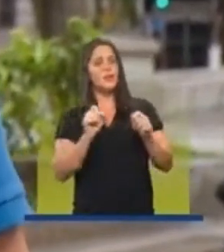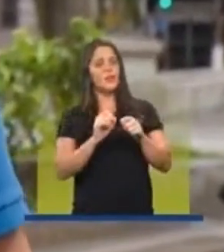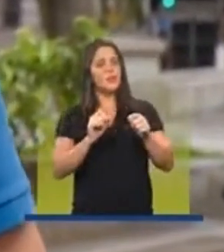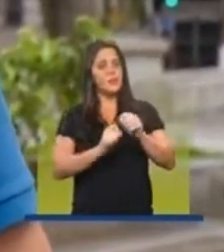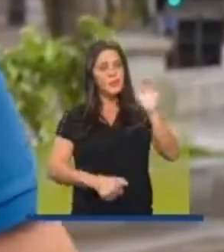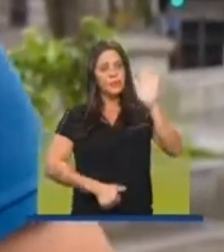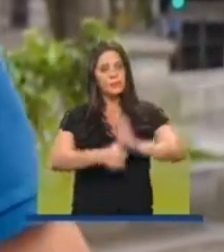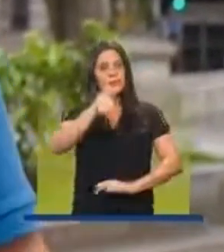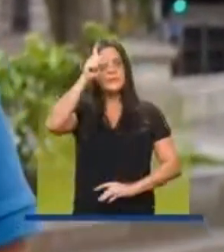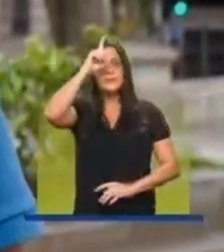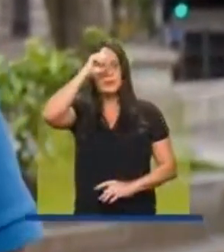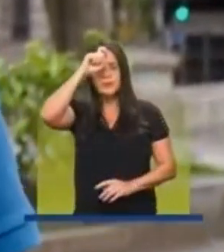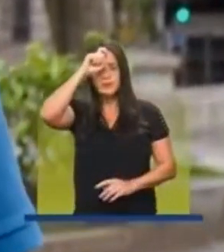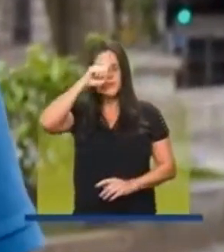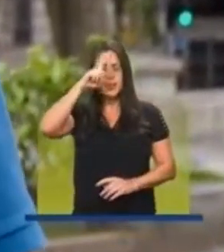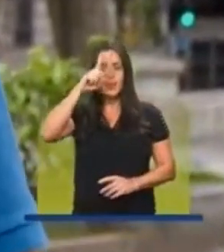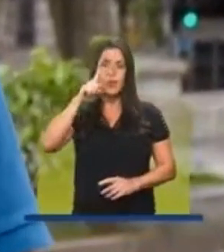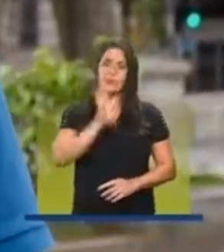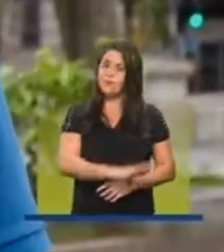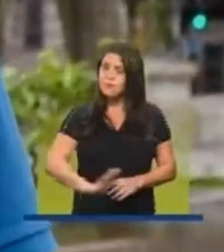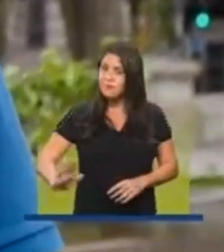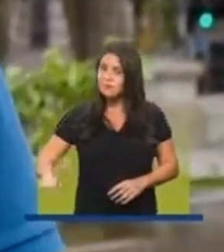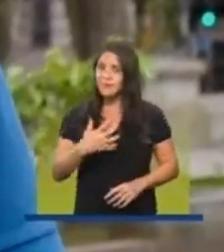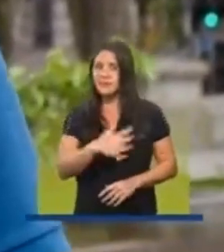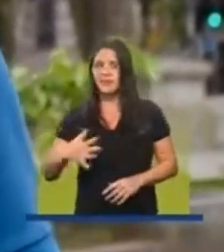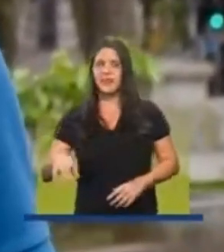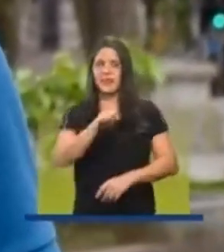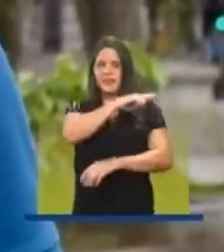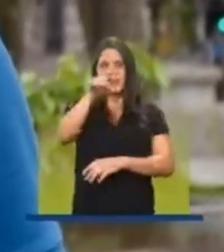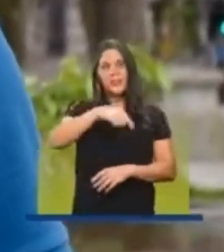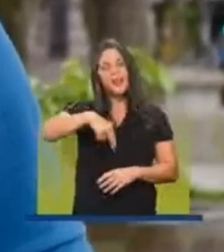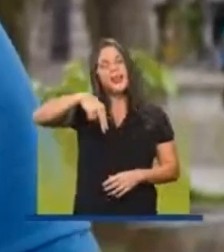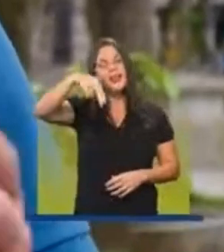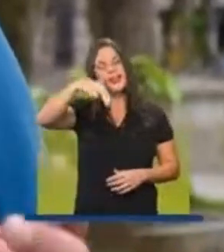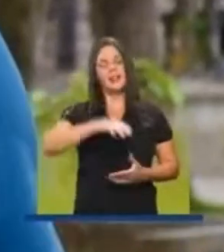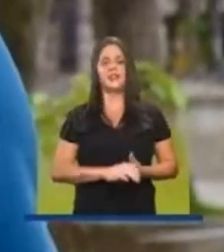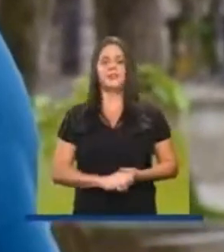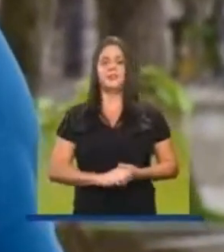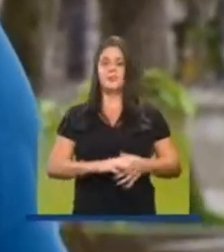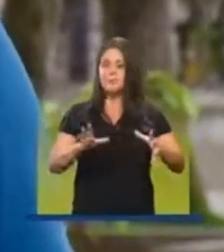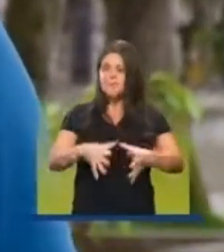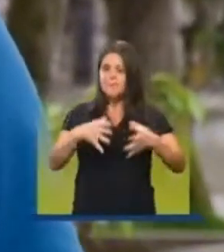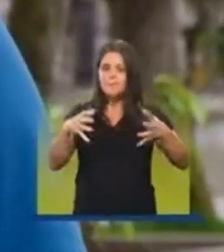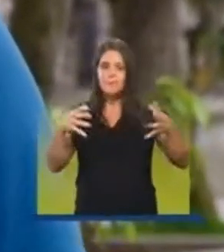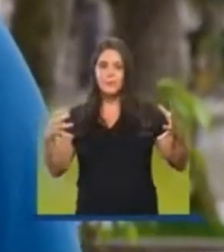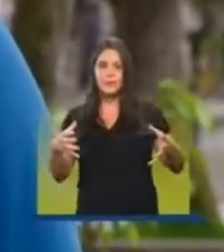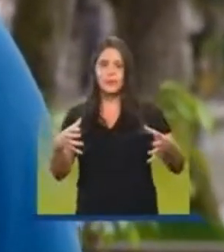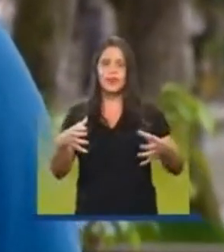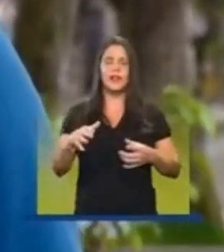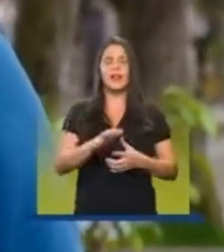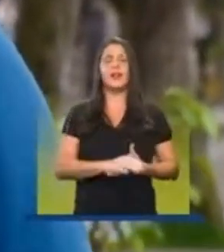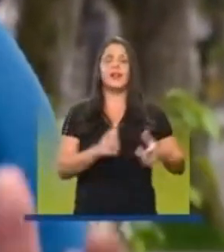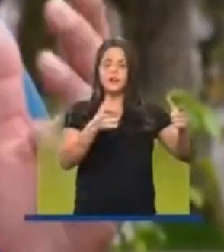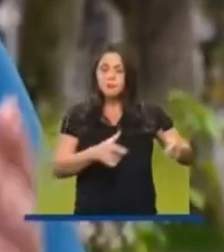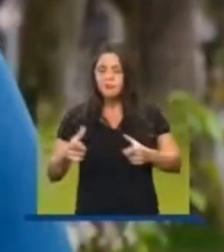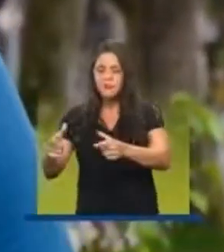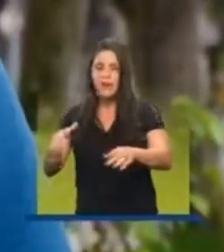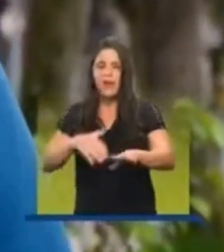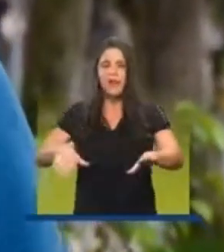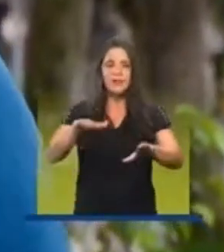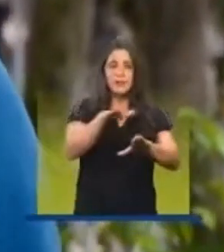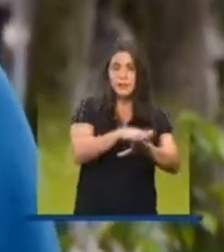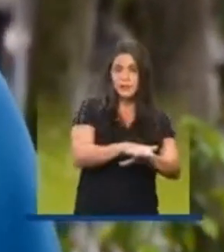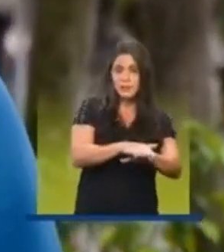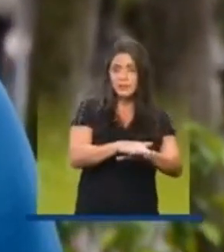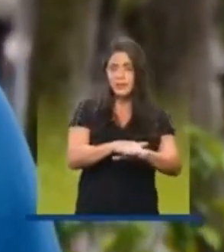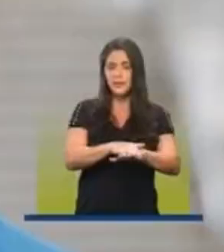primeiro hospital pediátrico de Santos e vai ser na Zona Noroeste. Além de ampliar os parques acessíveis por